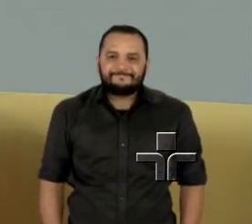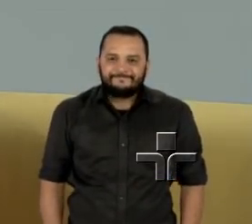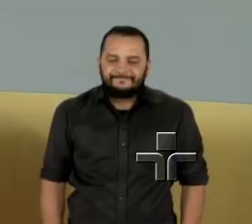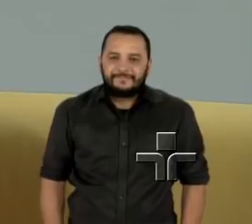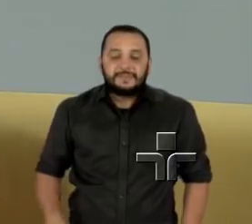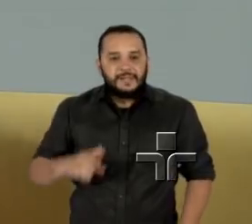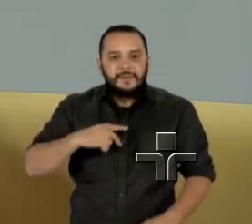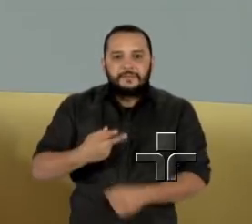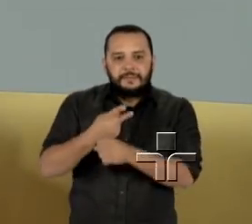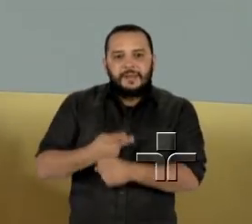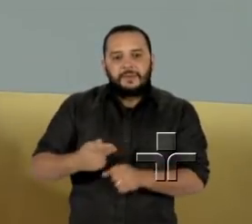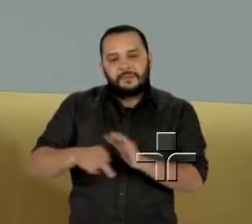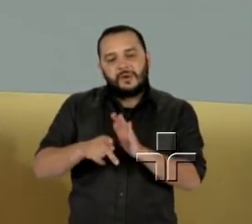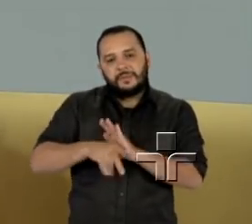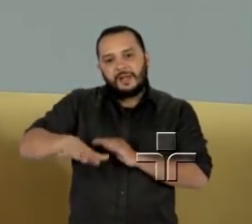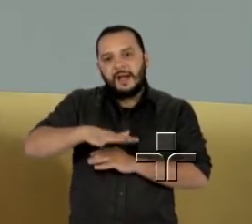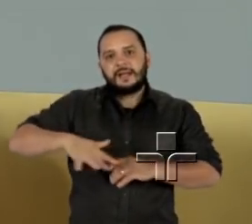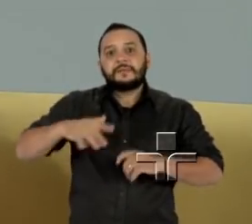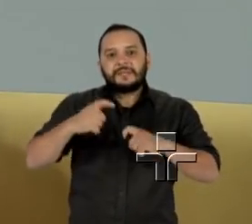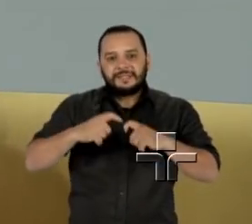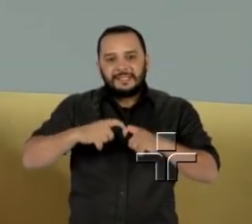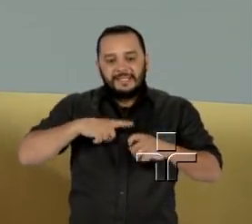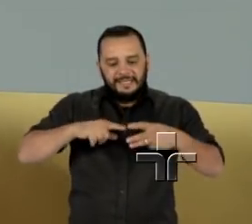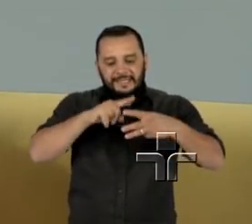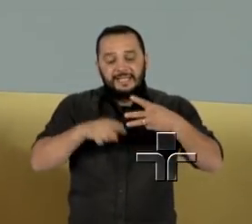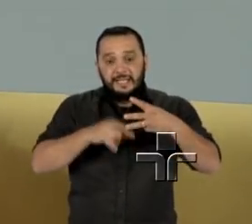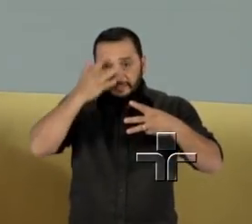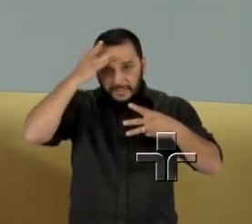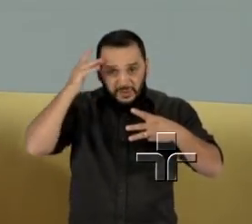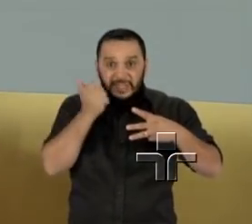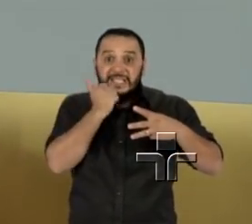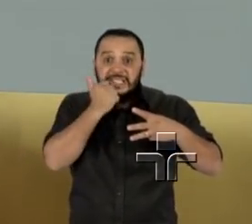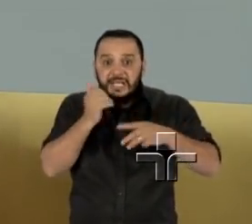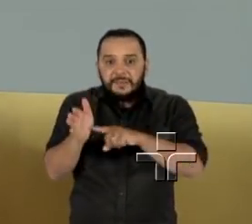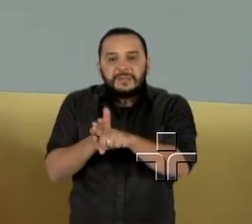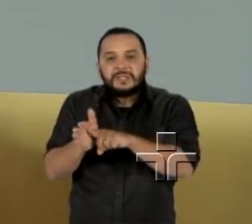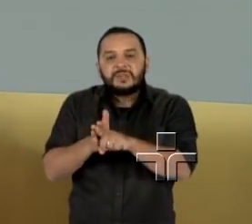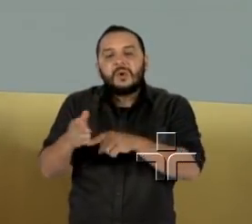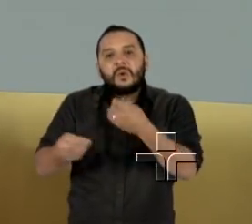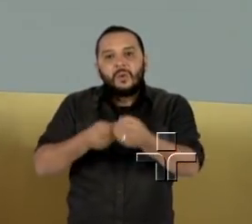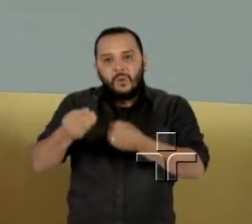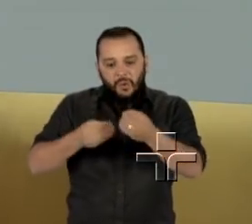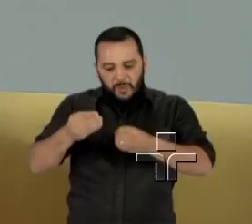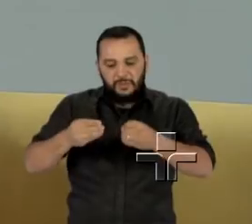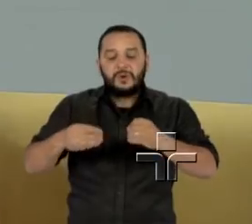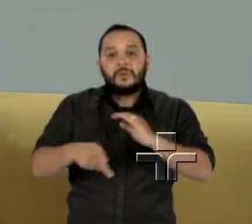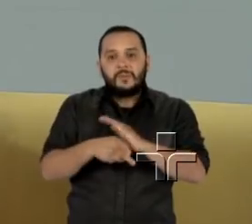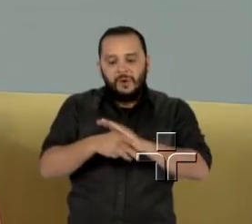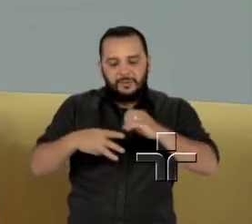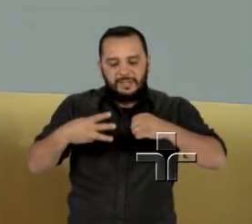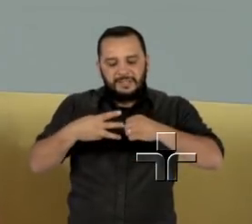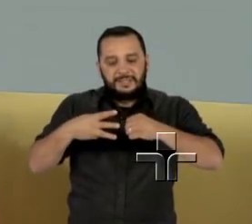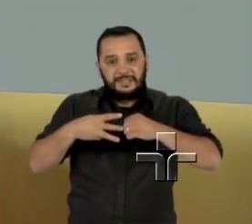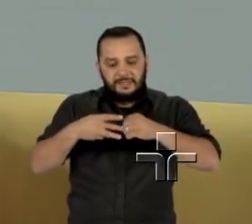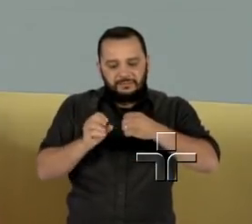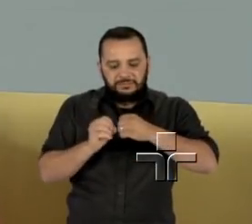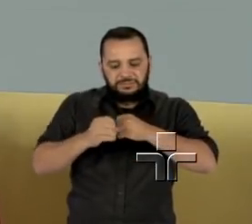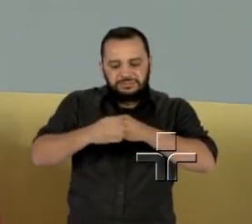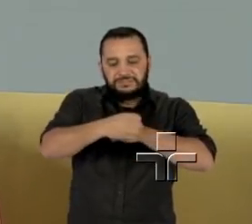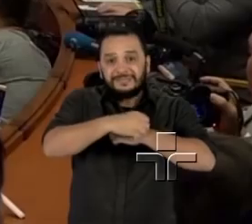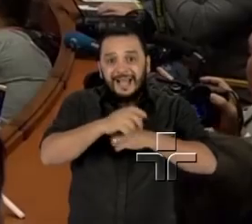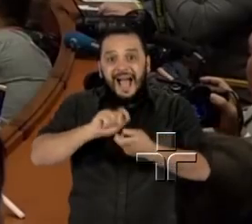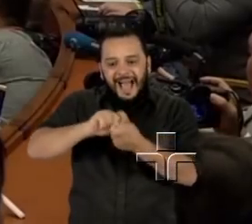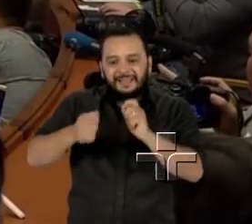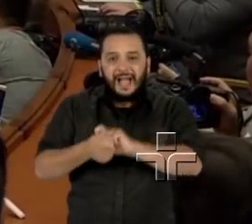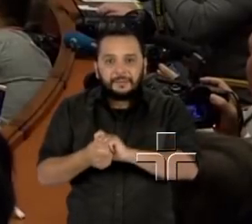Prêmio Nobel de Medicina deste ano foi para três cientistas que pesquisaram a adaptação das células aos níveis de oxigênio.